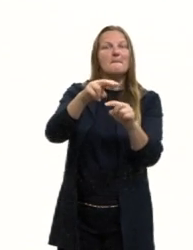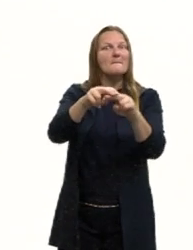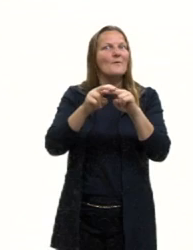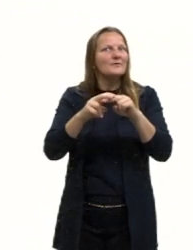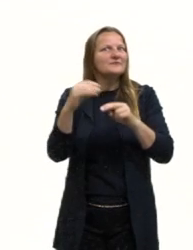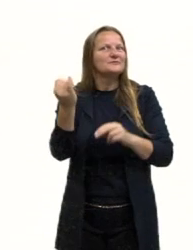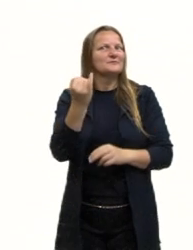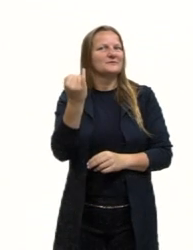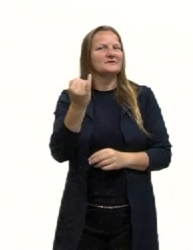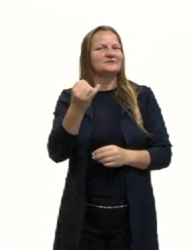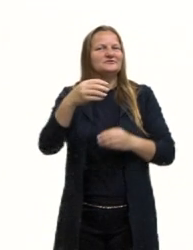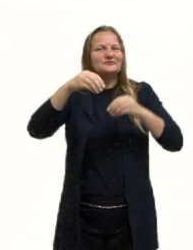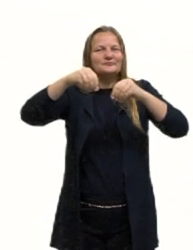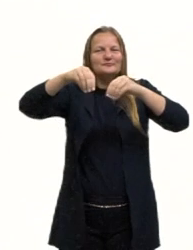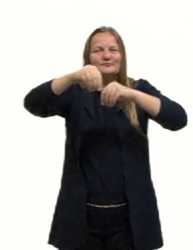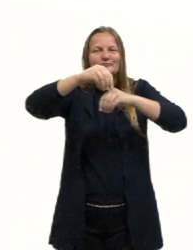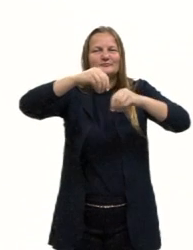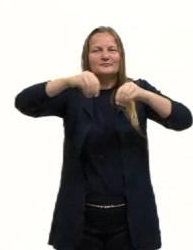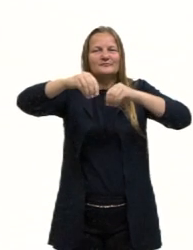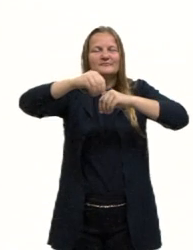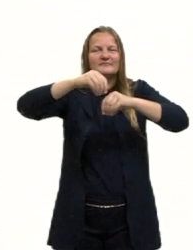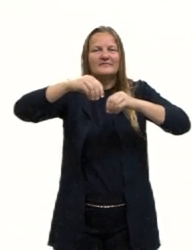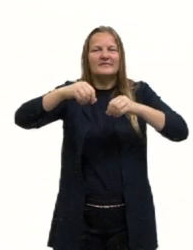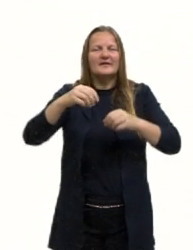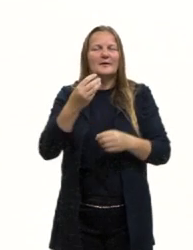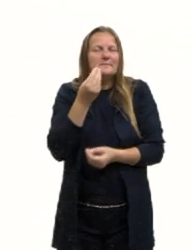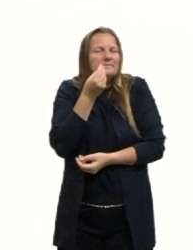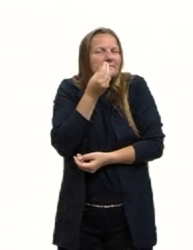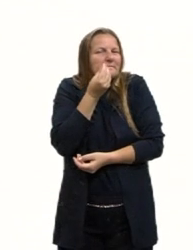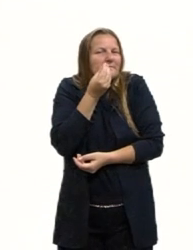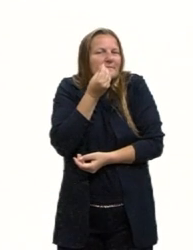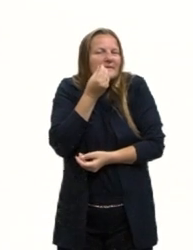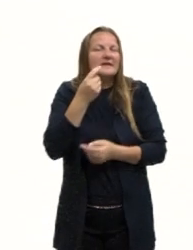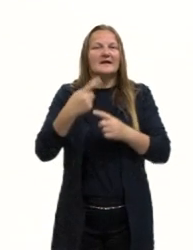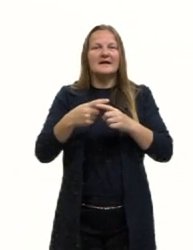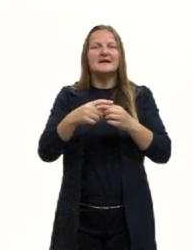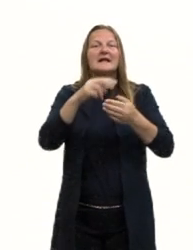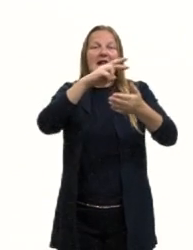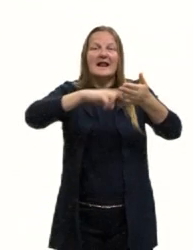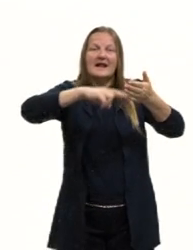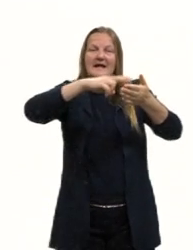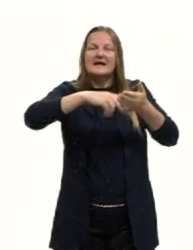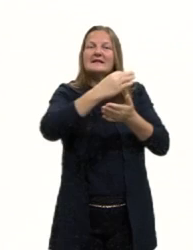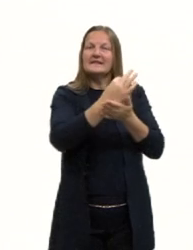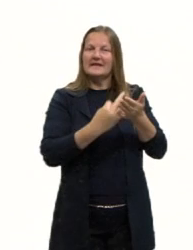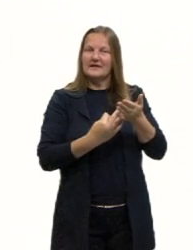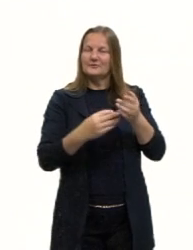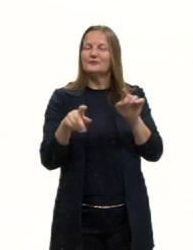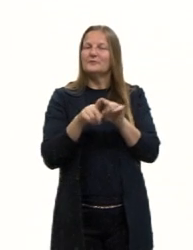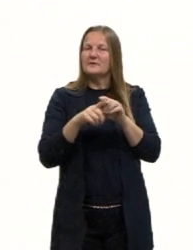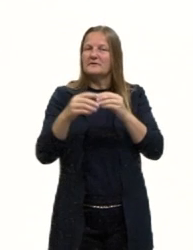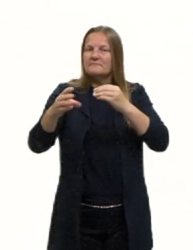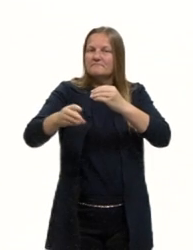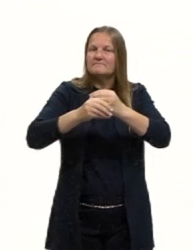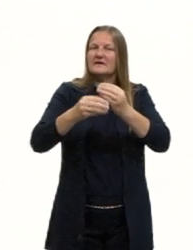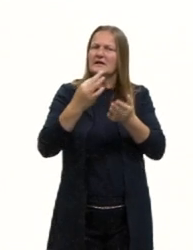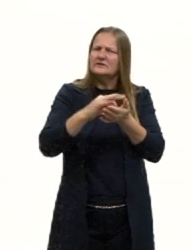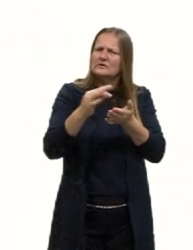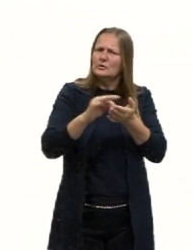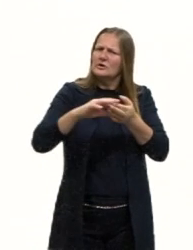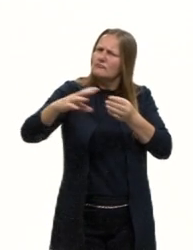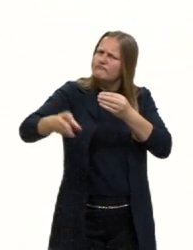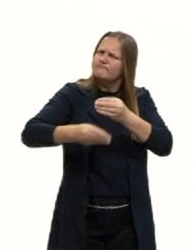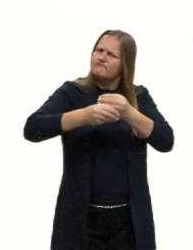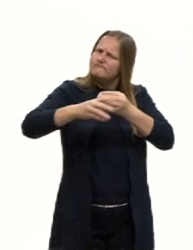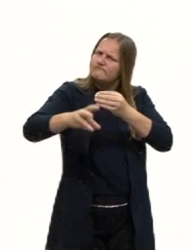faltar tempero, assim como não pode faltar embasamento teórico, para fortalecer